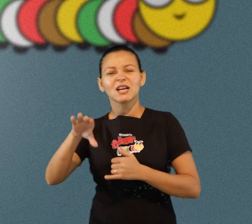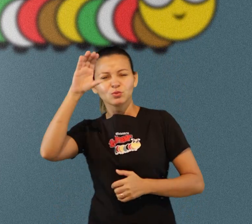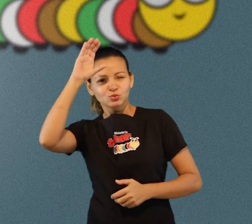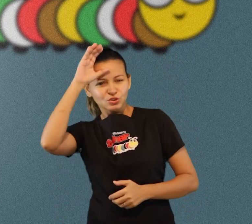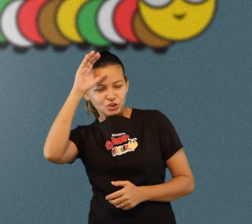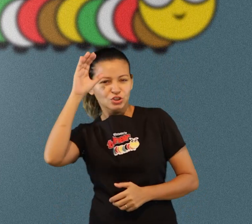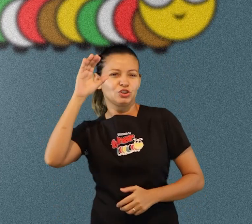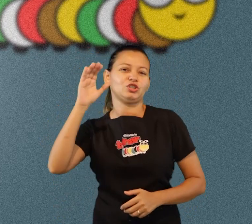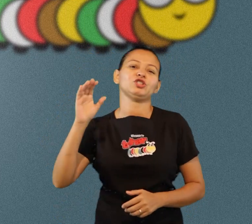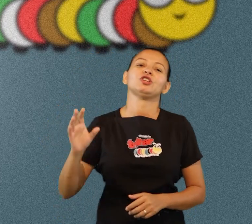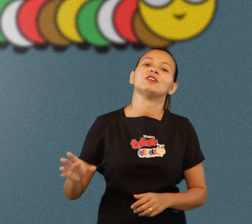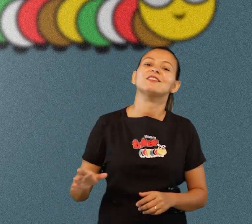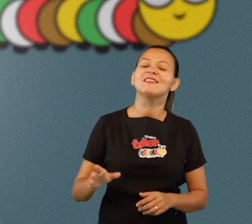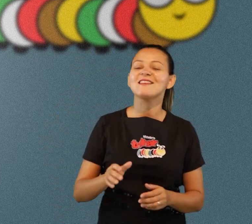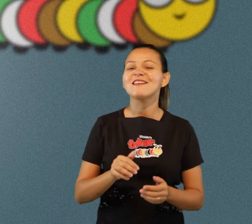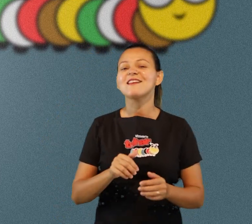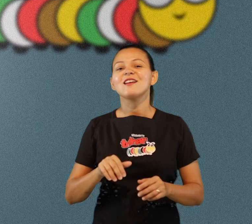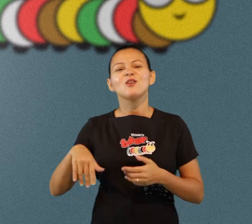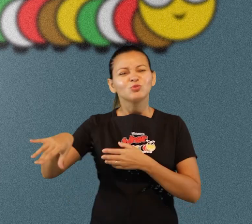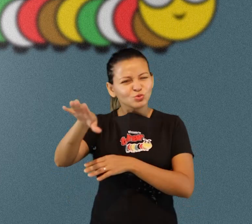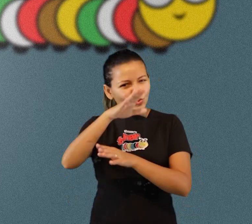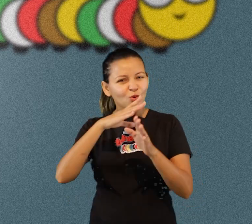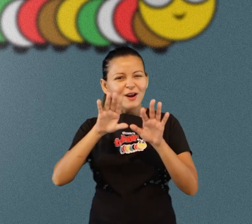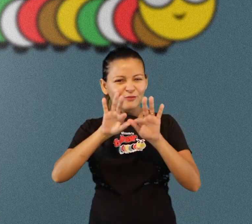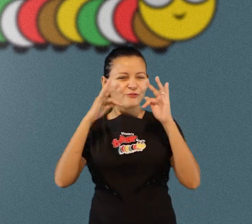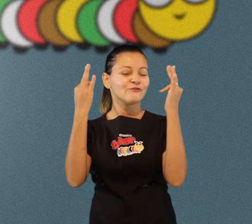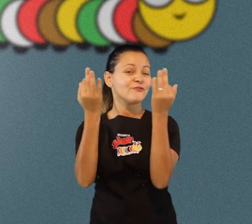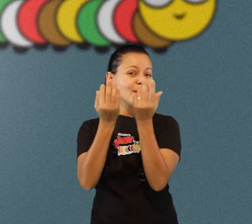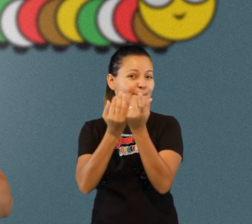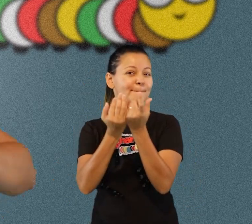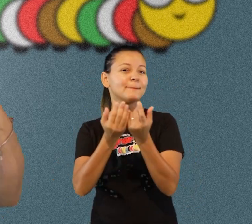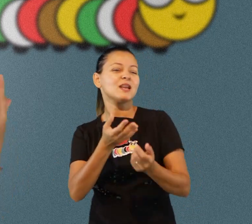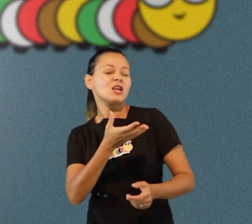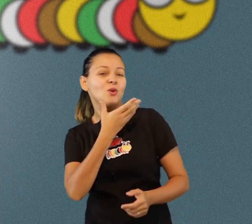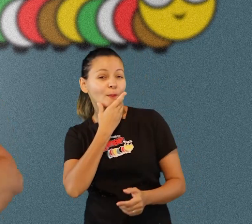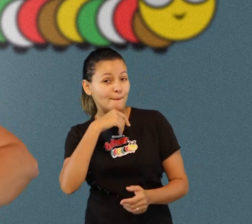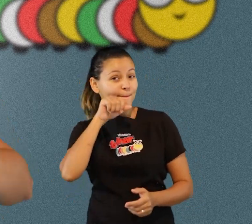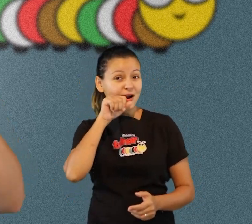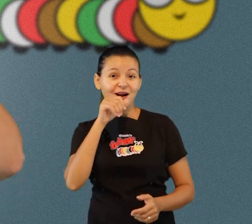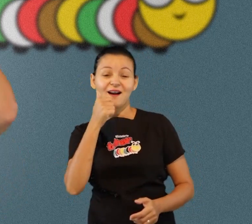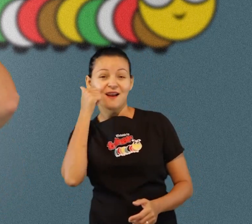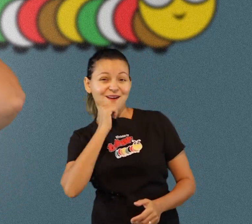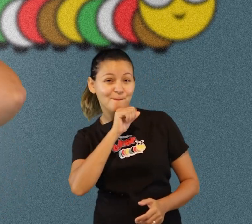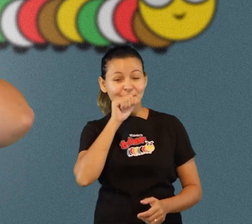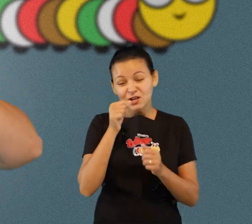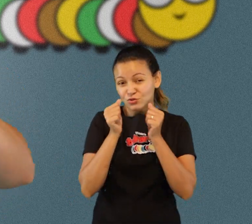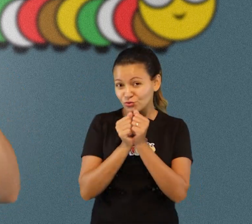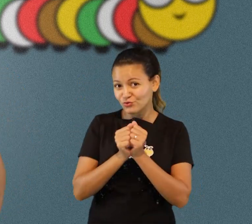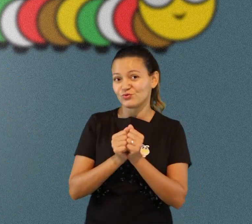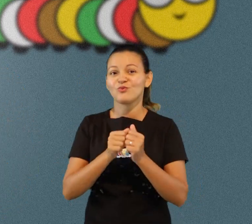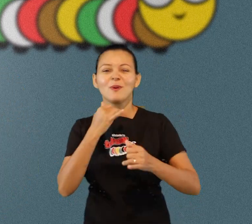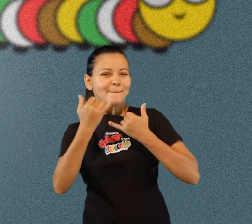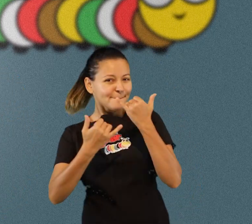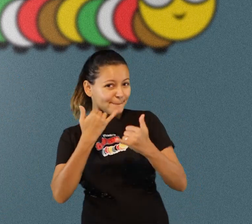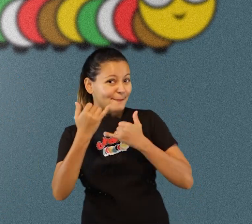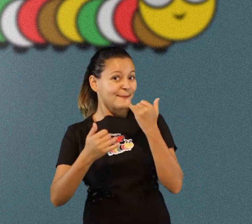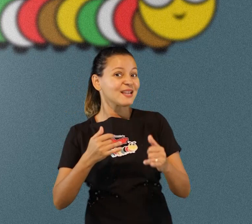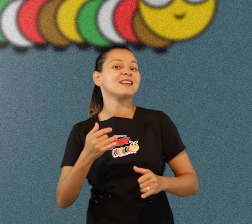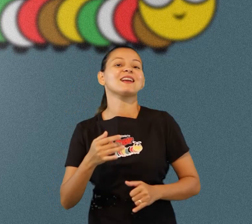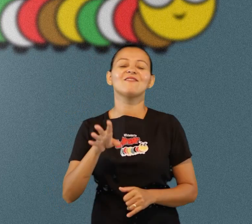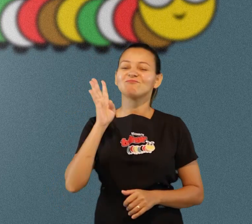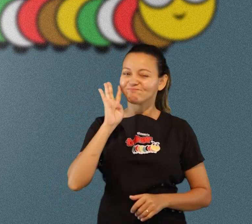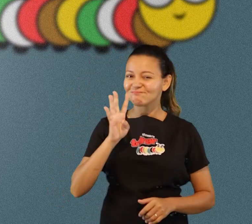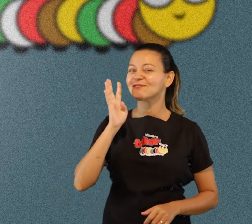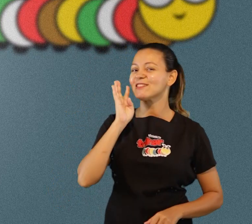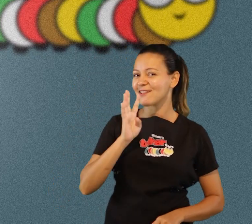avós porque vai ser bem legal com certeza vai ser até mais legal do que na escola na igreja nos outros lugares